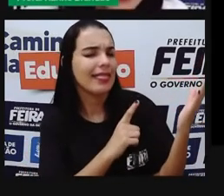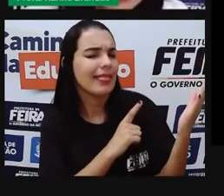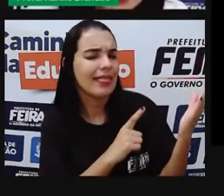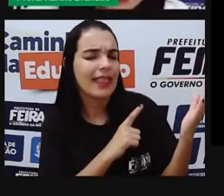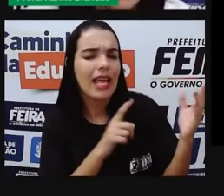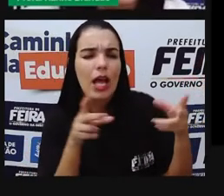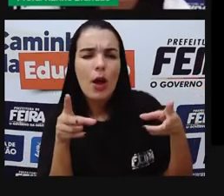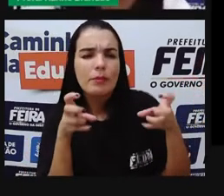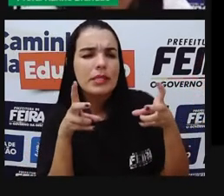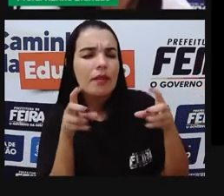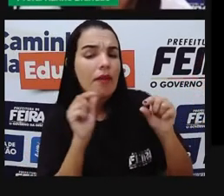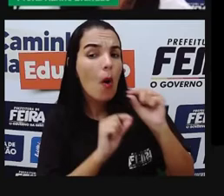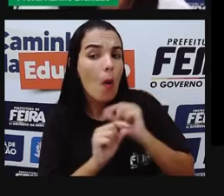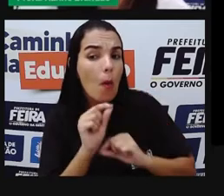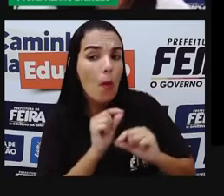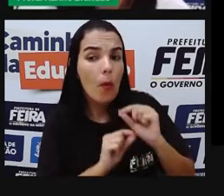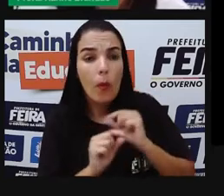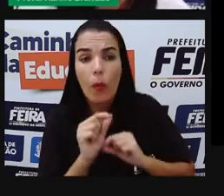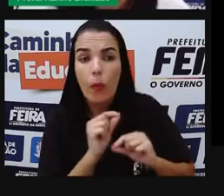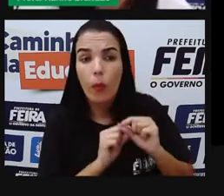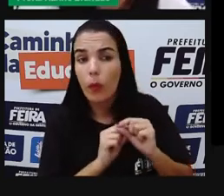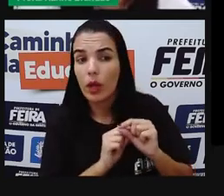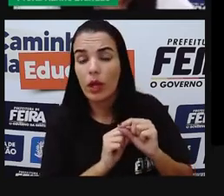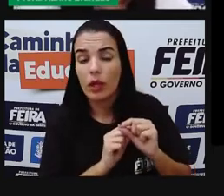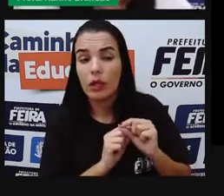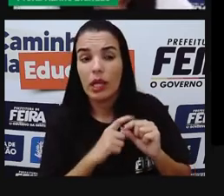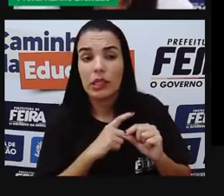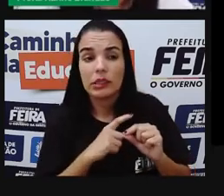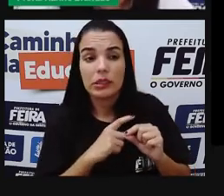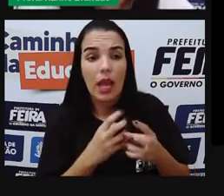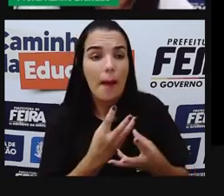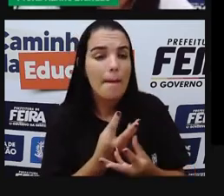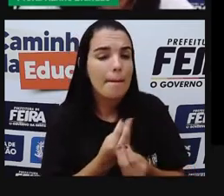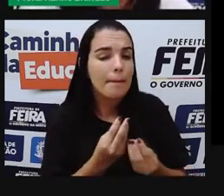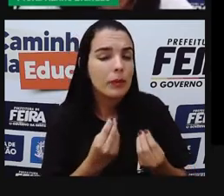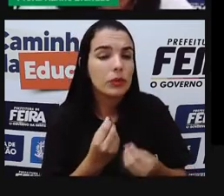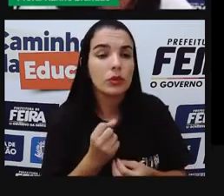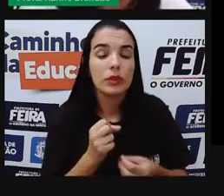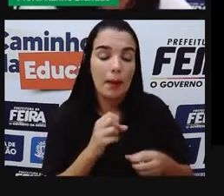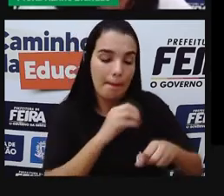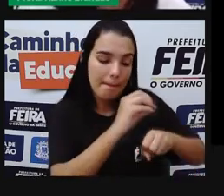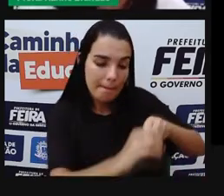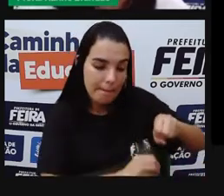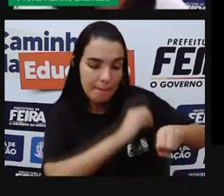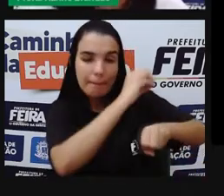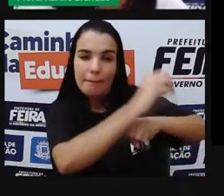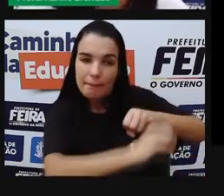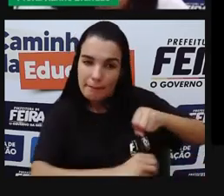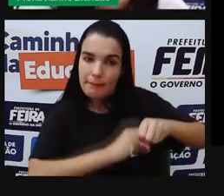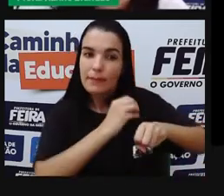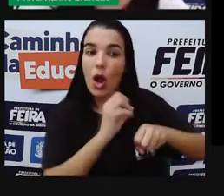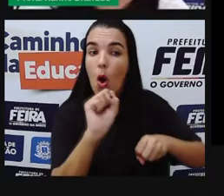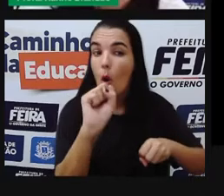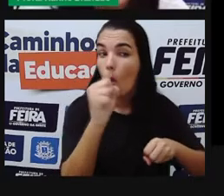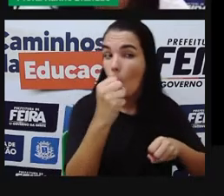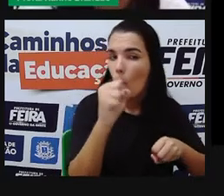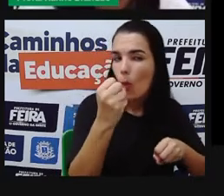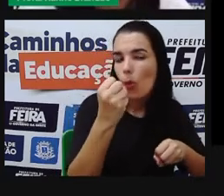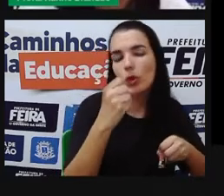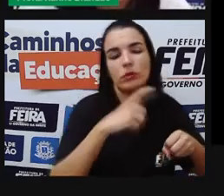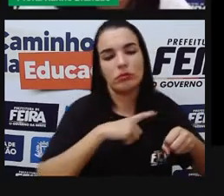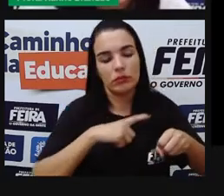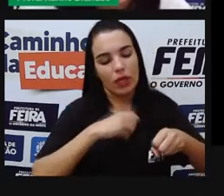observar aqui, né? Nós estamos vendo os oito planetas que fazem parte desse sistema solar.